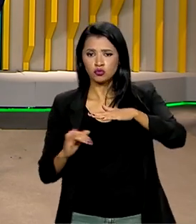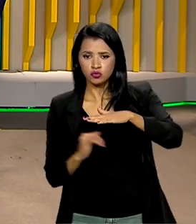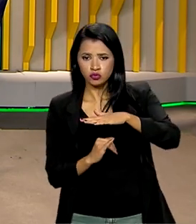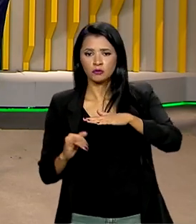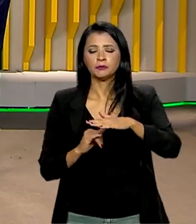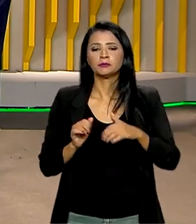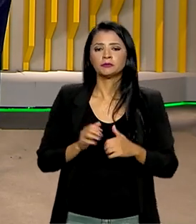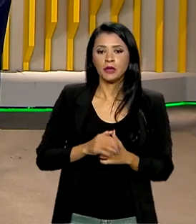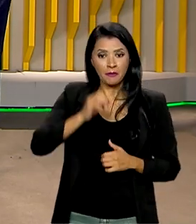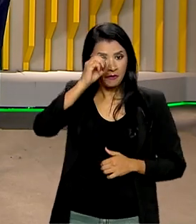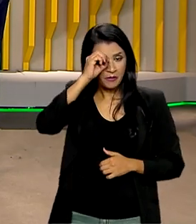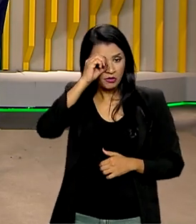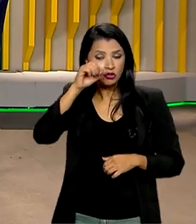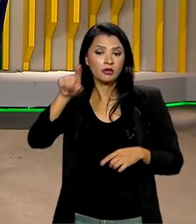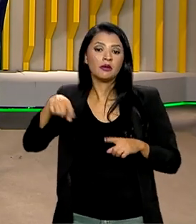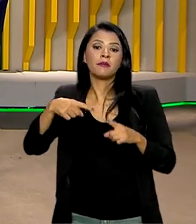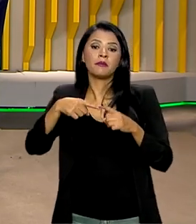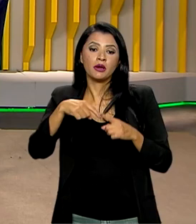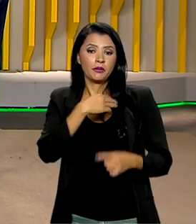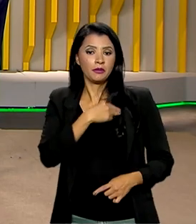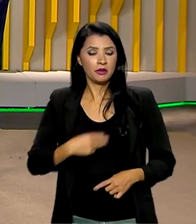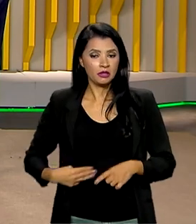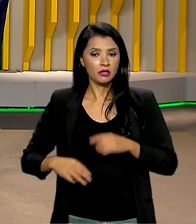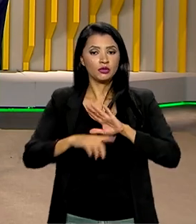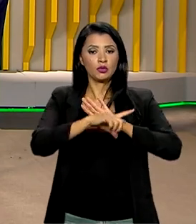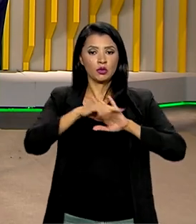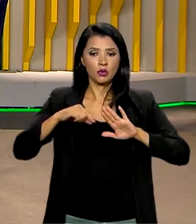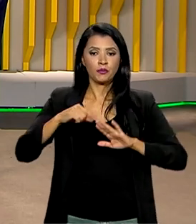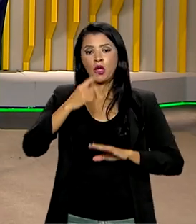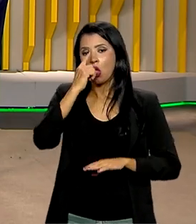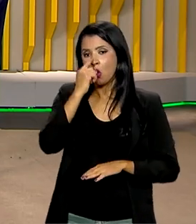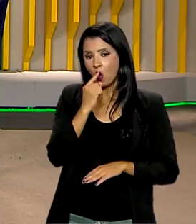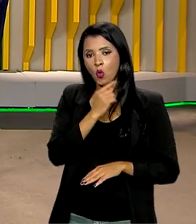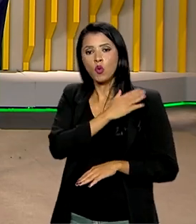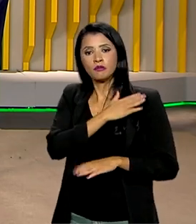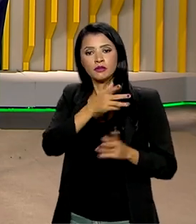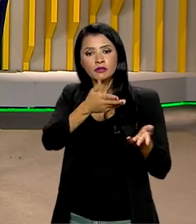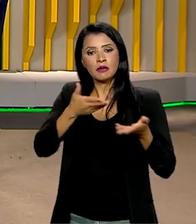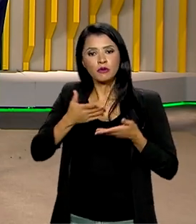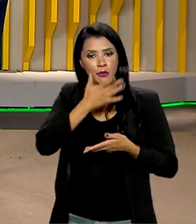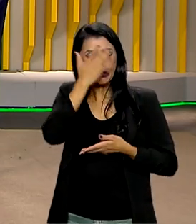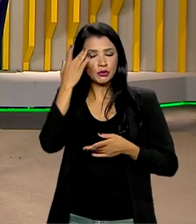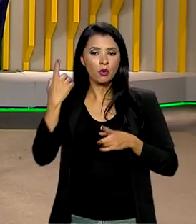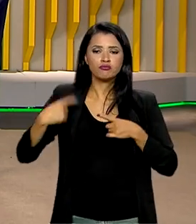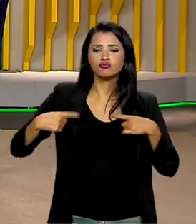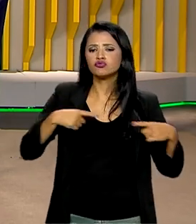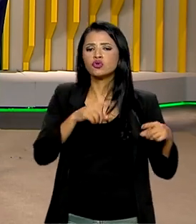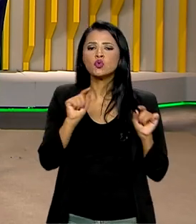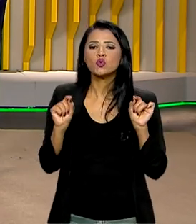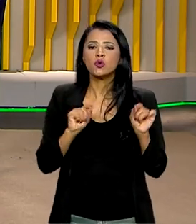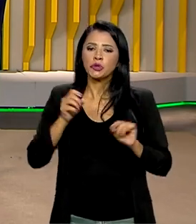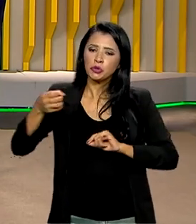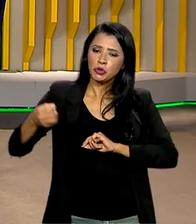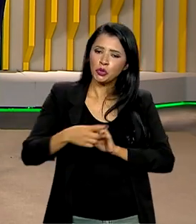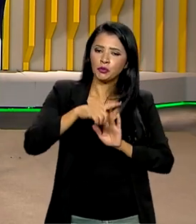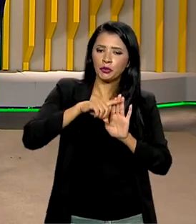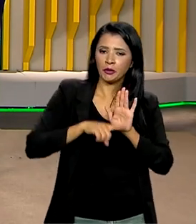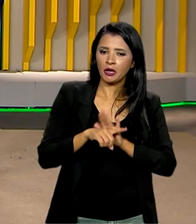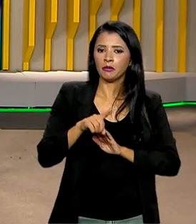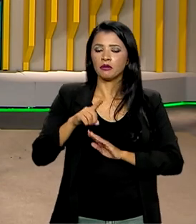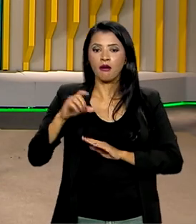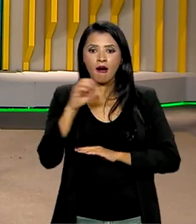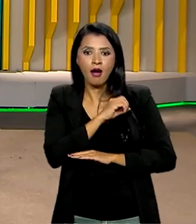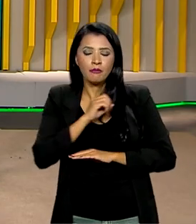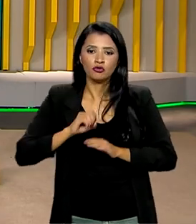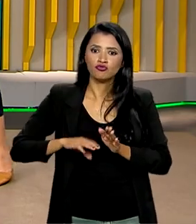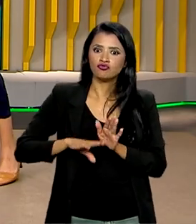Alexandre Padilha, e o ministro da Casa Civil, Rui Costa, receberam parlamentares para discutir esse novo programa de aceleração